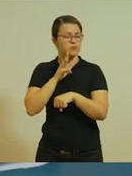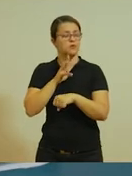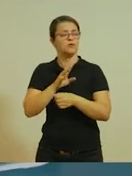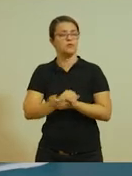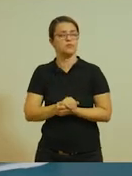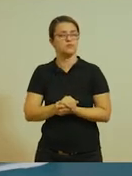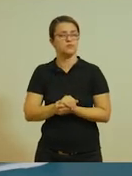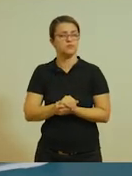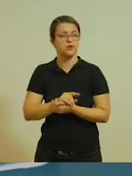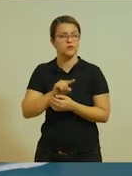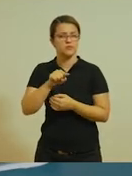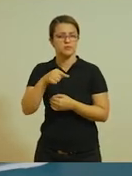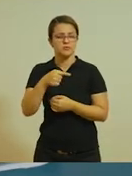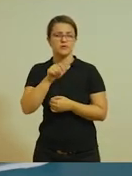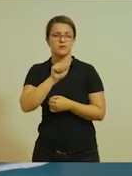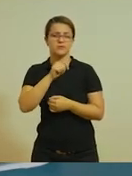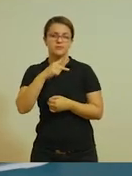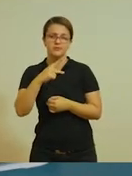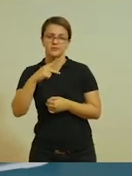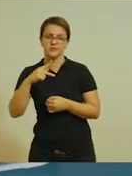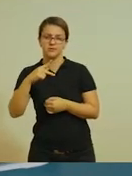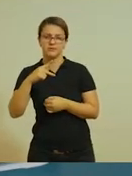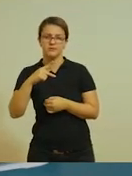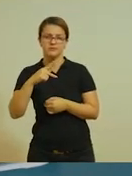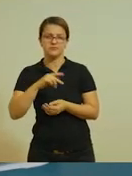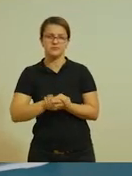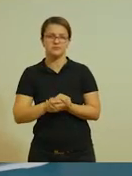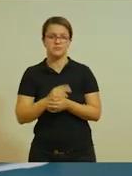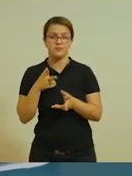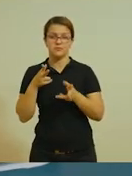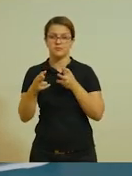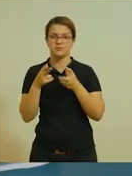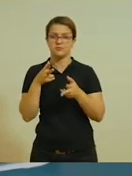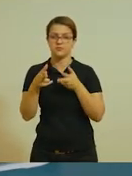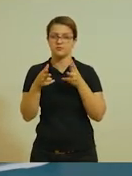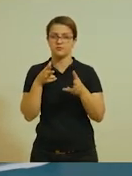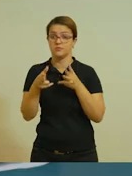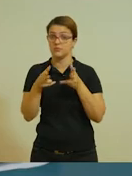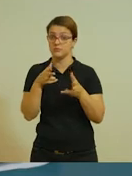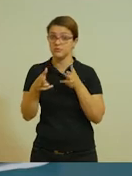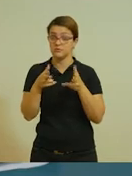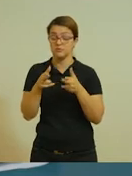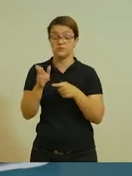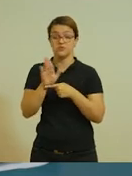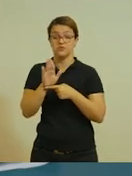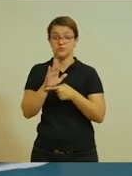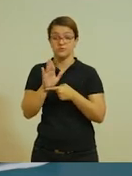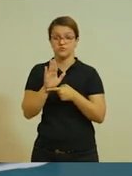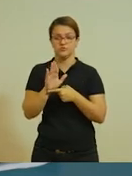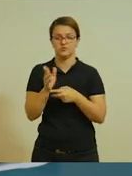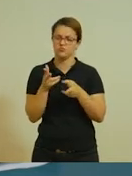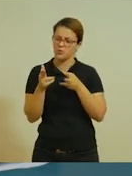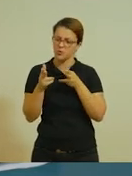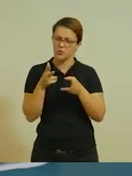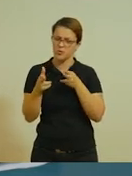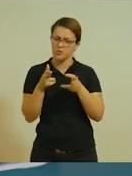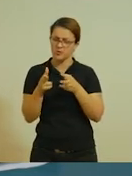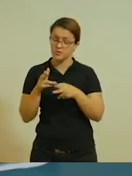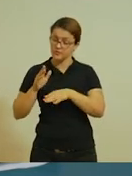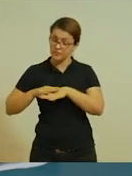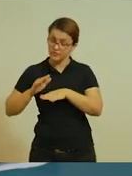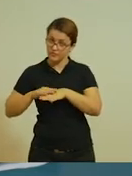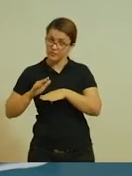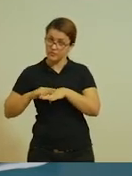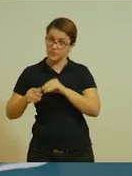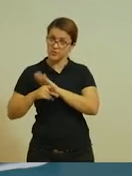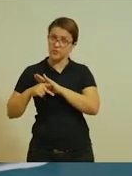E depois você pode baixar um aplicativo de edição de vídeos, que é bem simples de manusear, e aí você vai ter o seu vídeo produzido